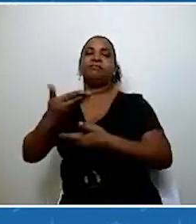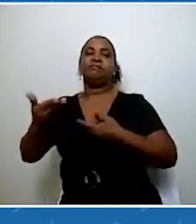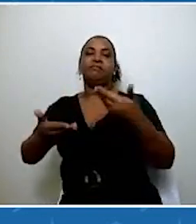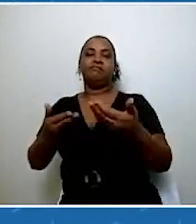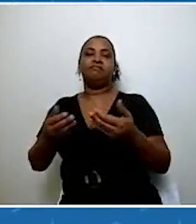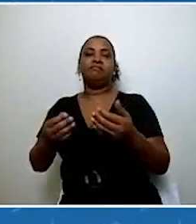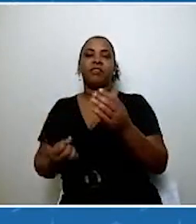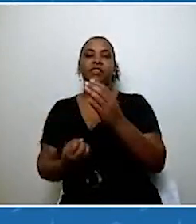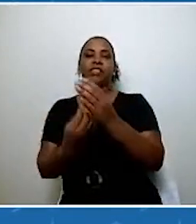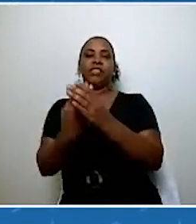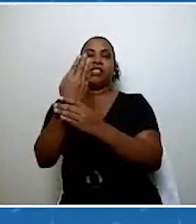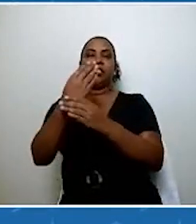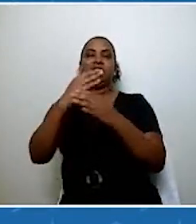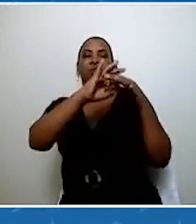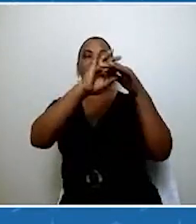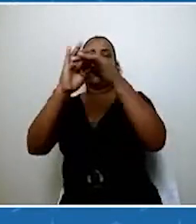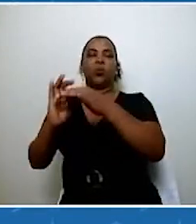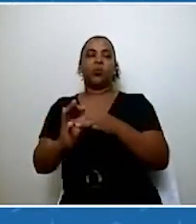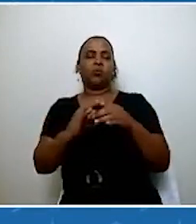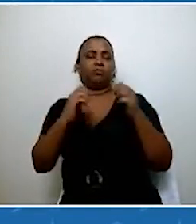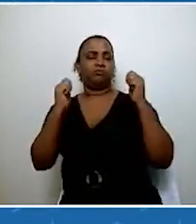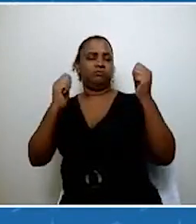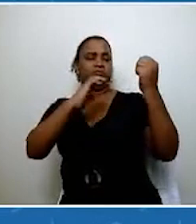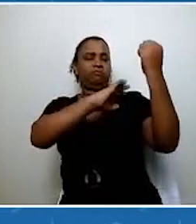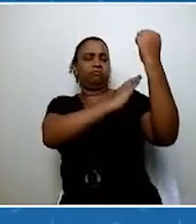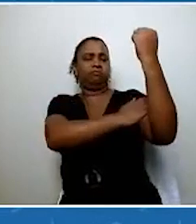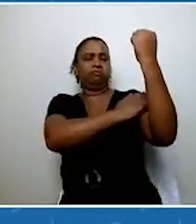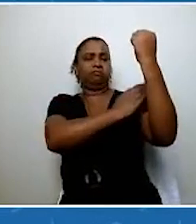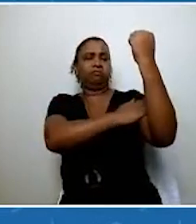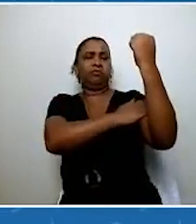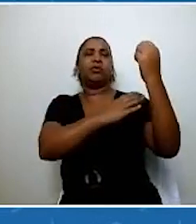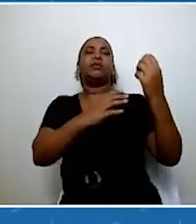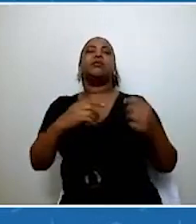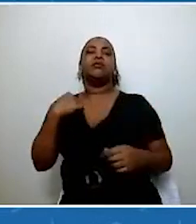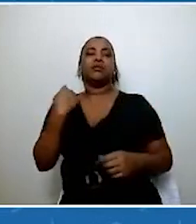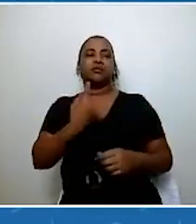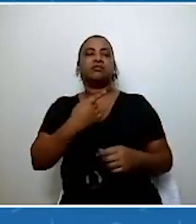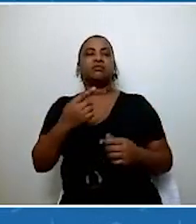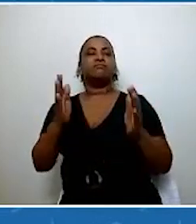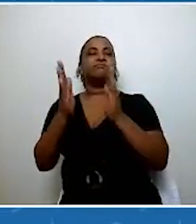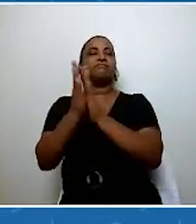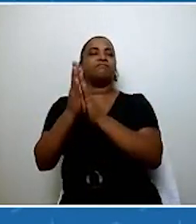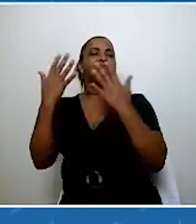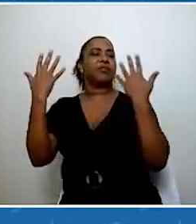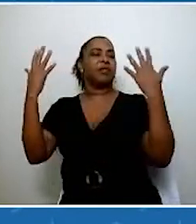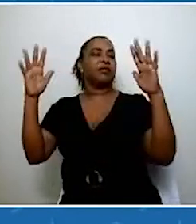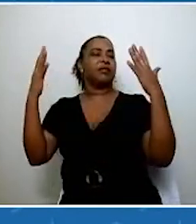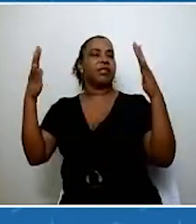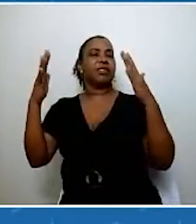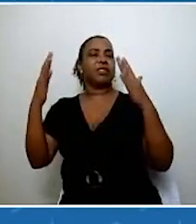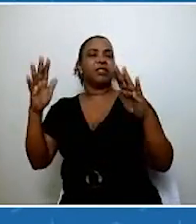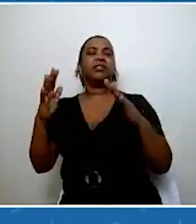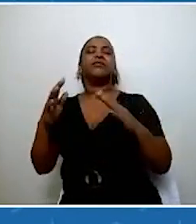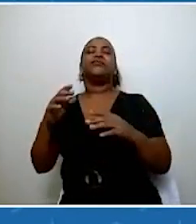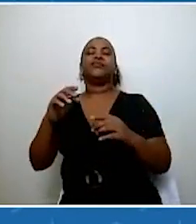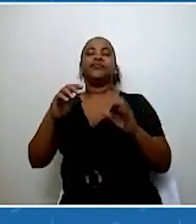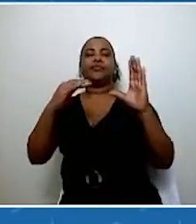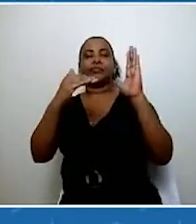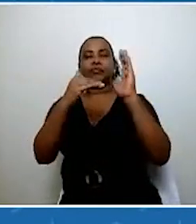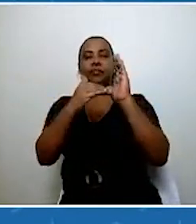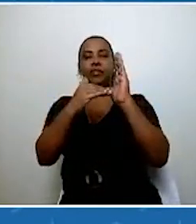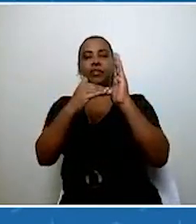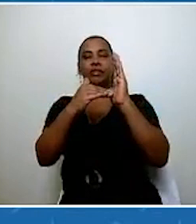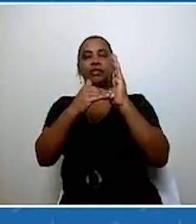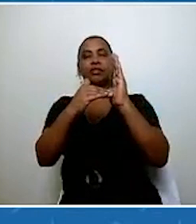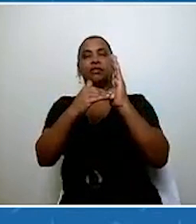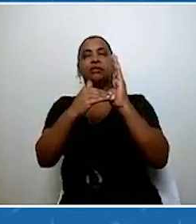poderosa. Queria aproveitar também para parabenizar essa iniciativa do Senado Federal em relação à questão das mulheres